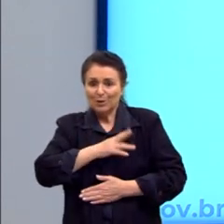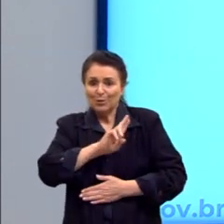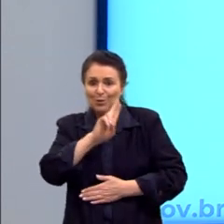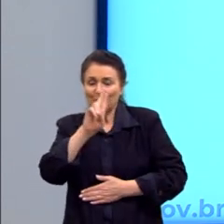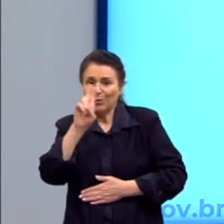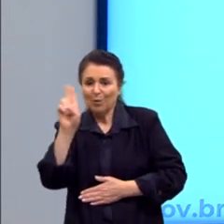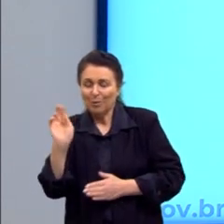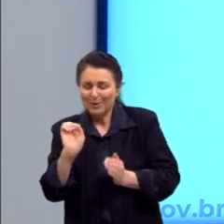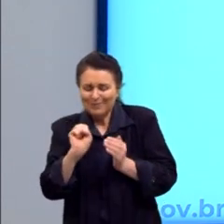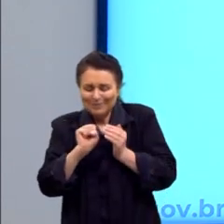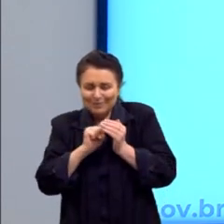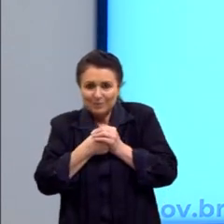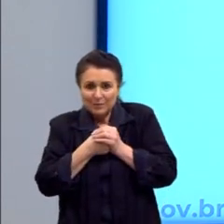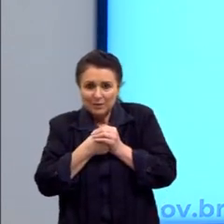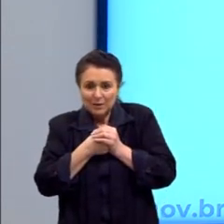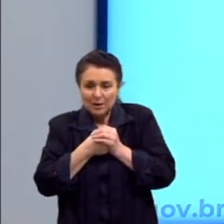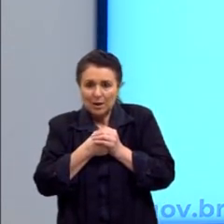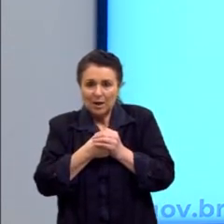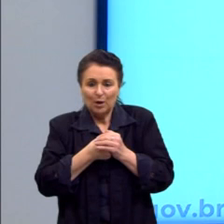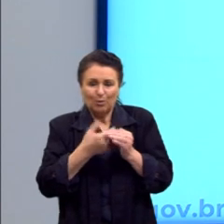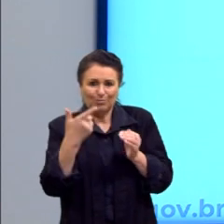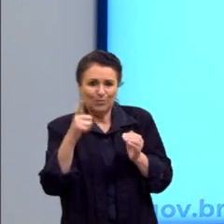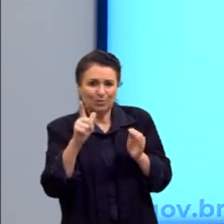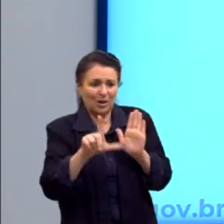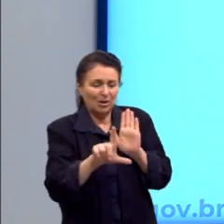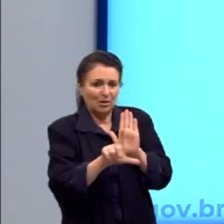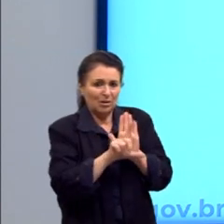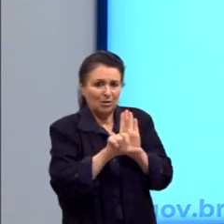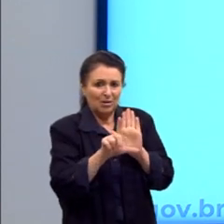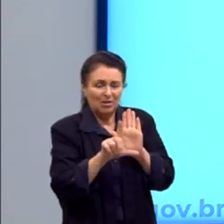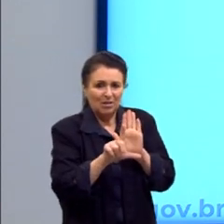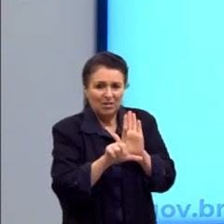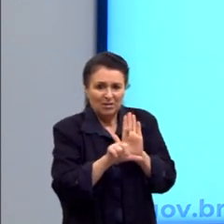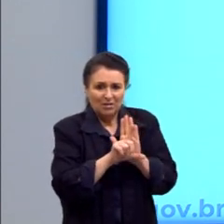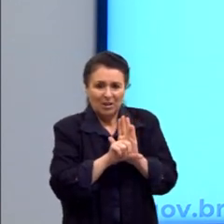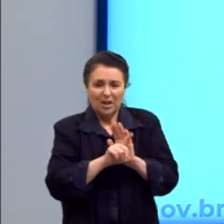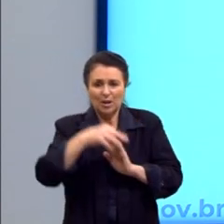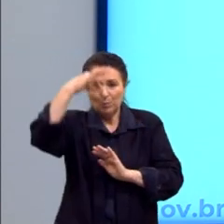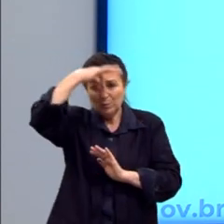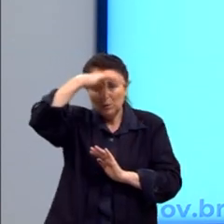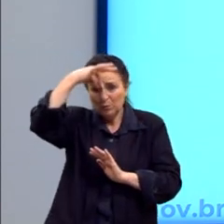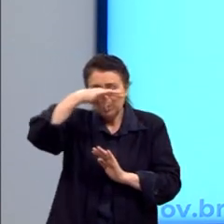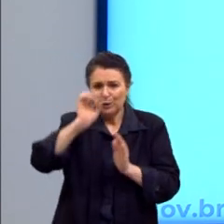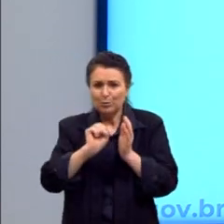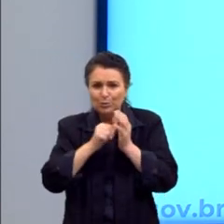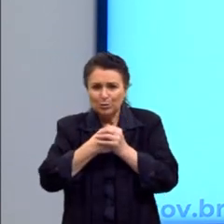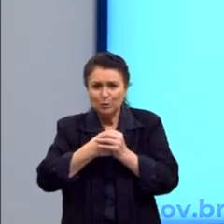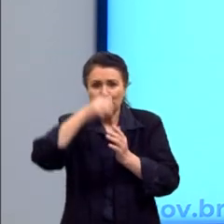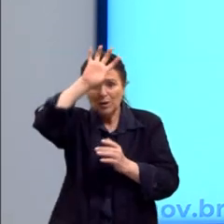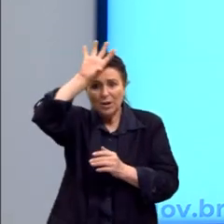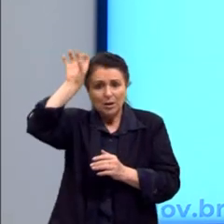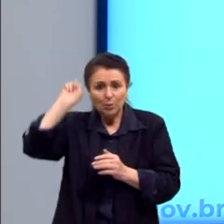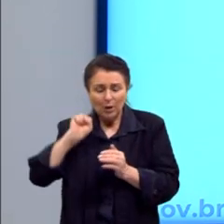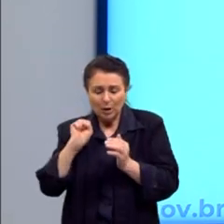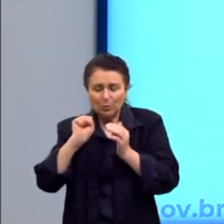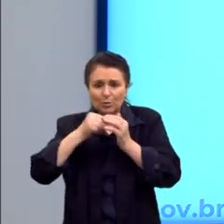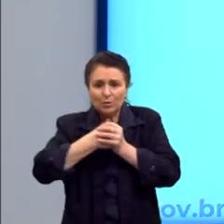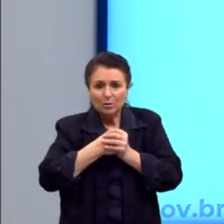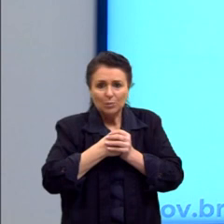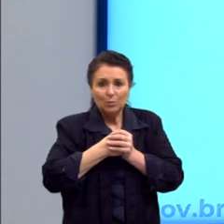clandestino, eu sou o quebra-lei. Mão negra clandestina, peruano clandestino, africano clandestino,